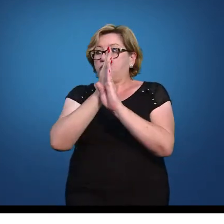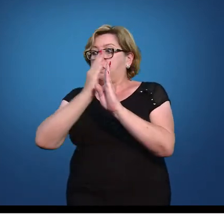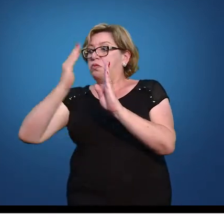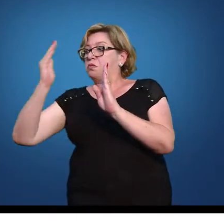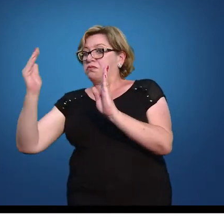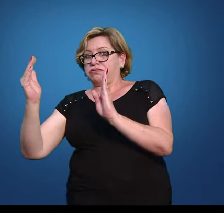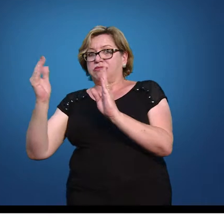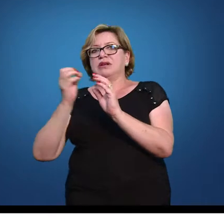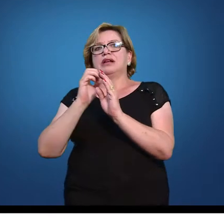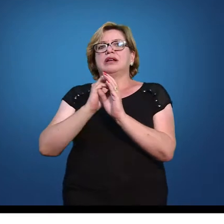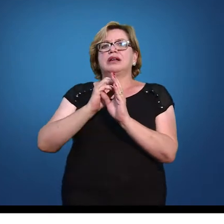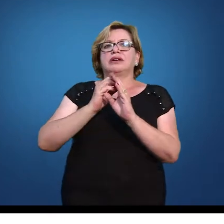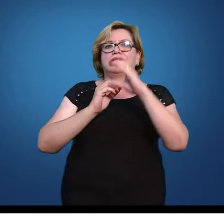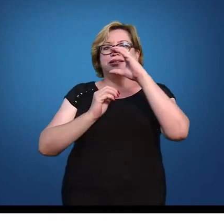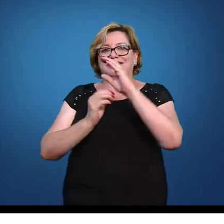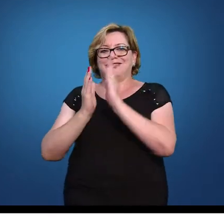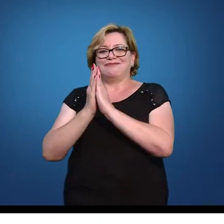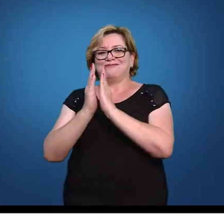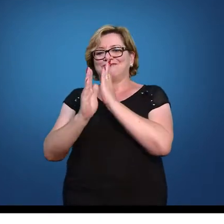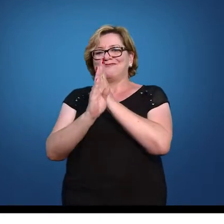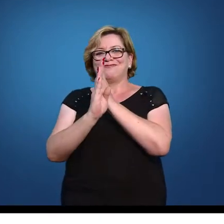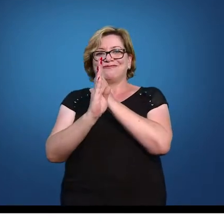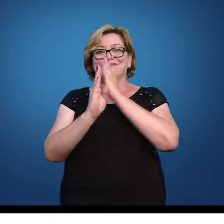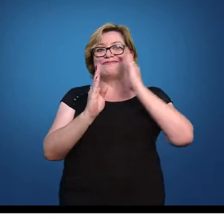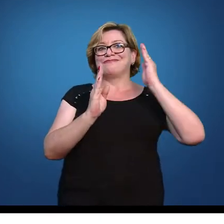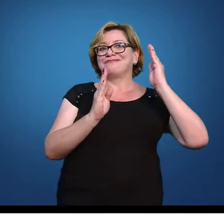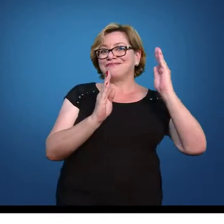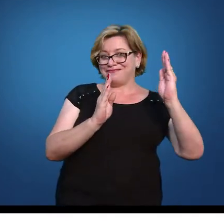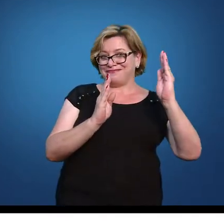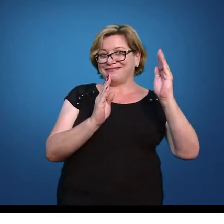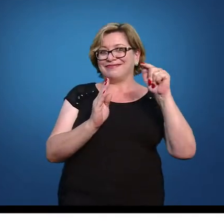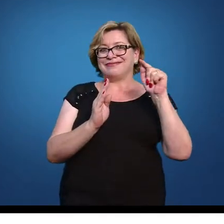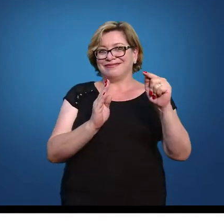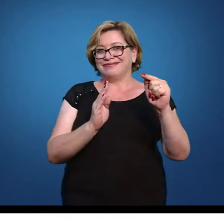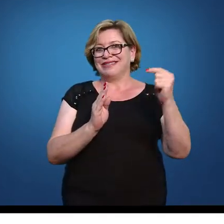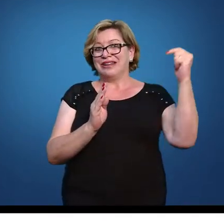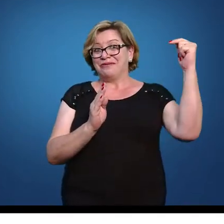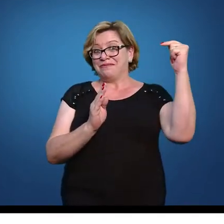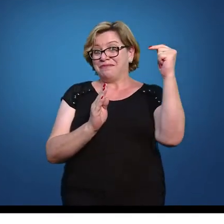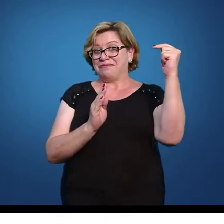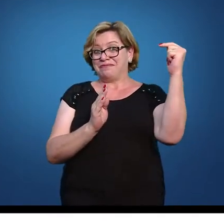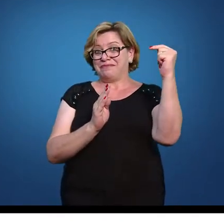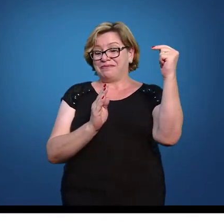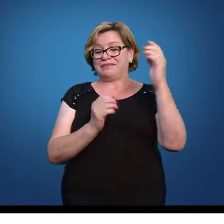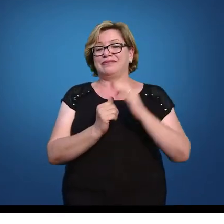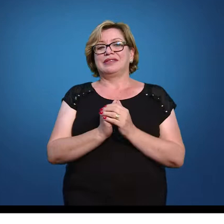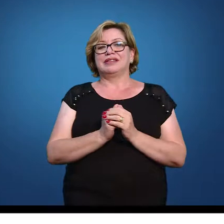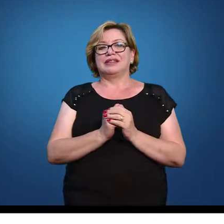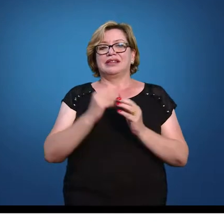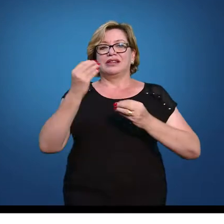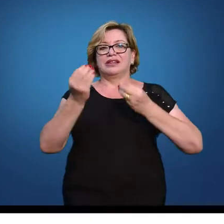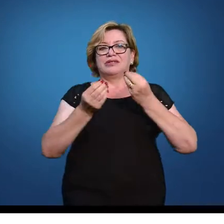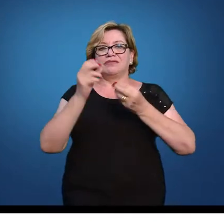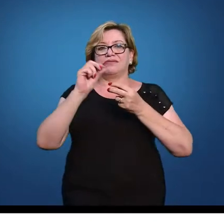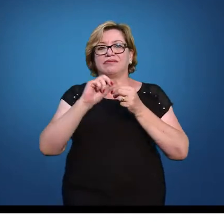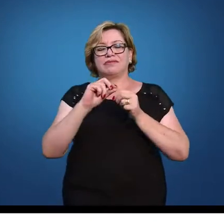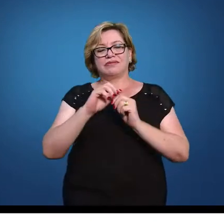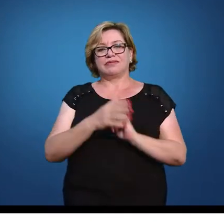positivas, porque a média é 0. Agora, quero saber do outro lado. Então, vamos lá.